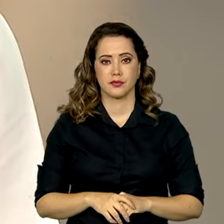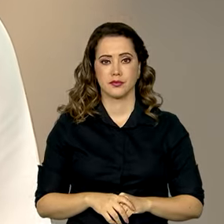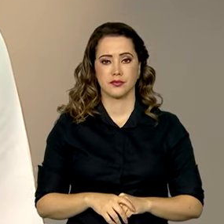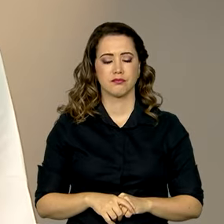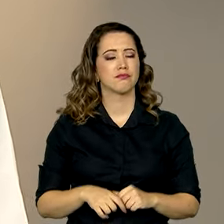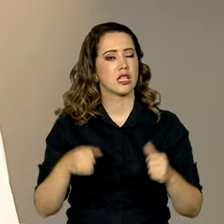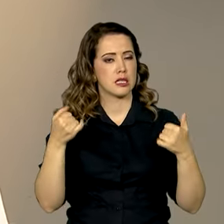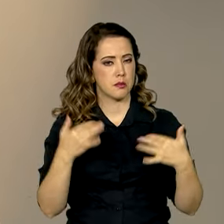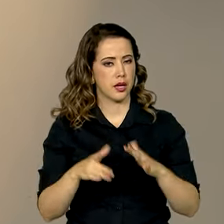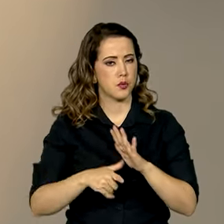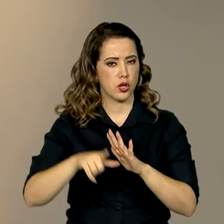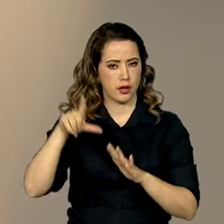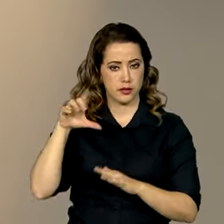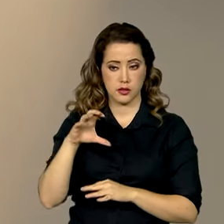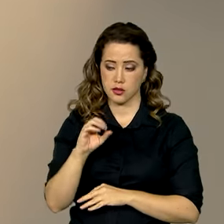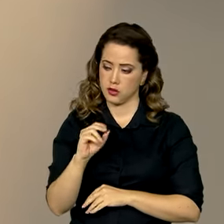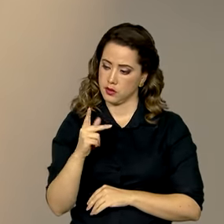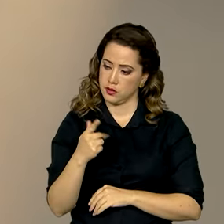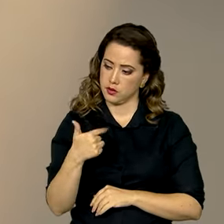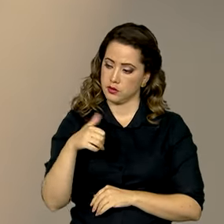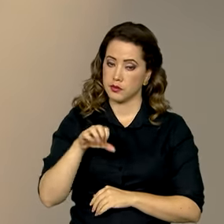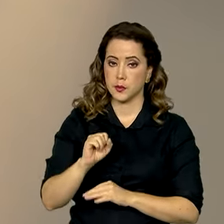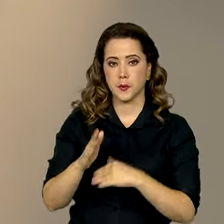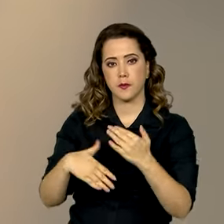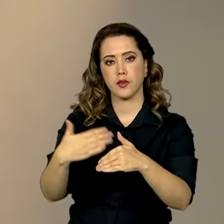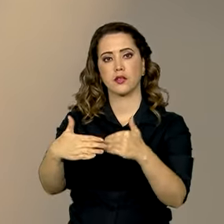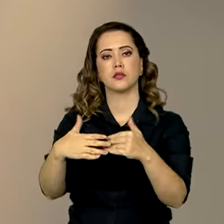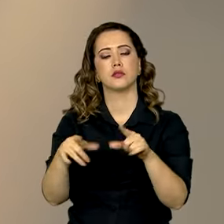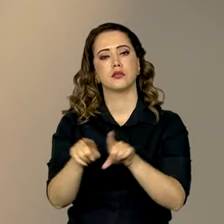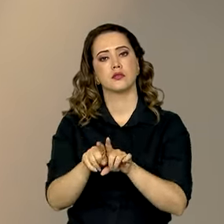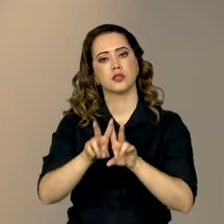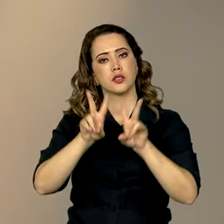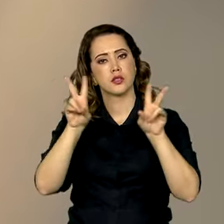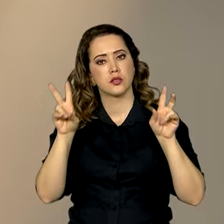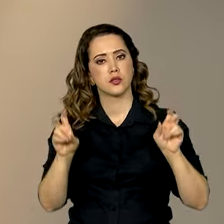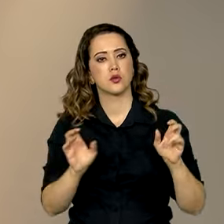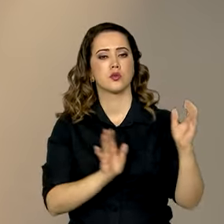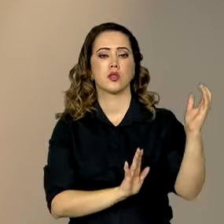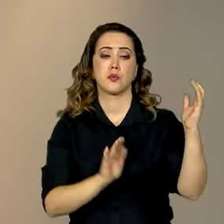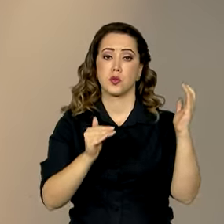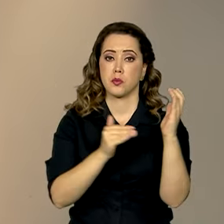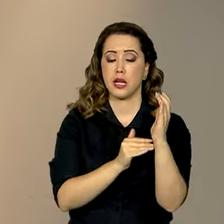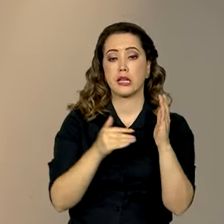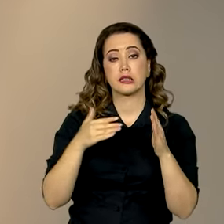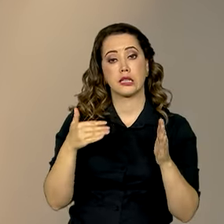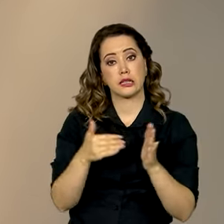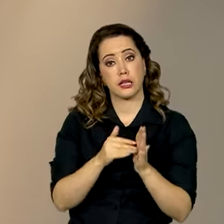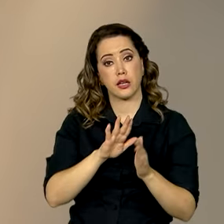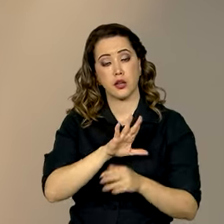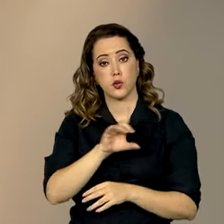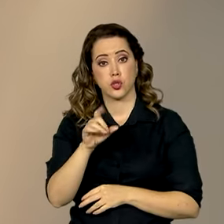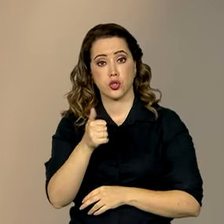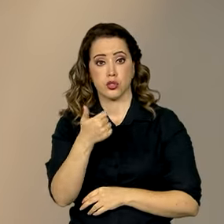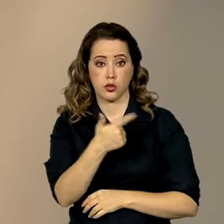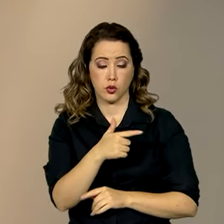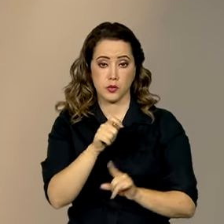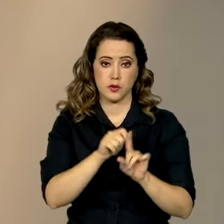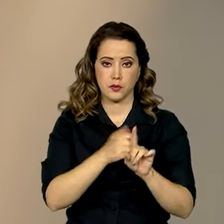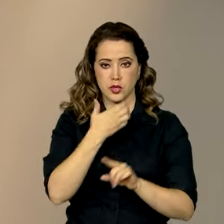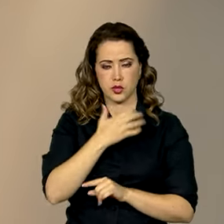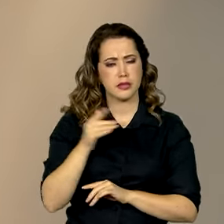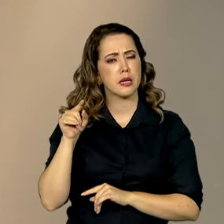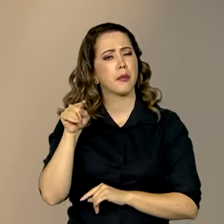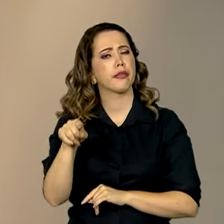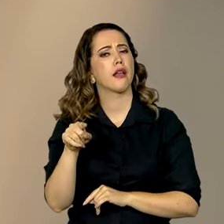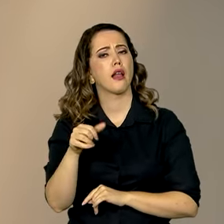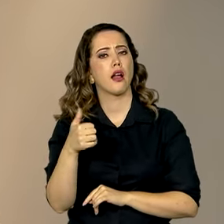E como nós falamos há pouco, a COP28 continua com as atividades em Dubai e segue até o dia 12 de dezembro. Até